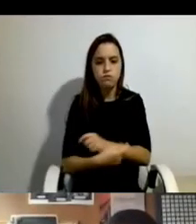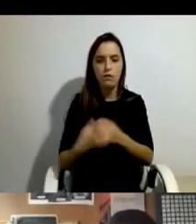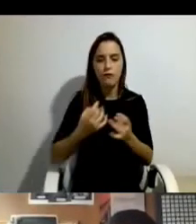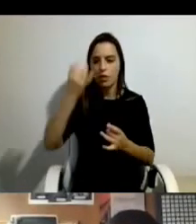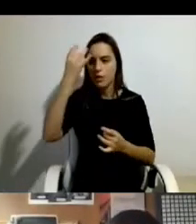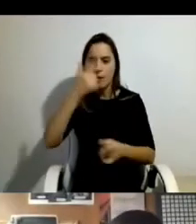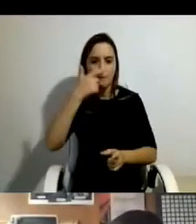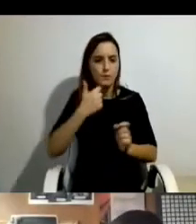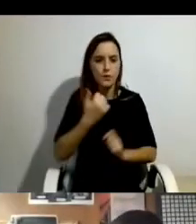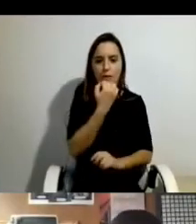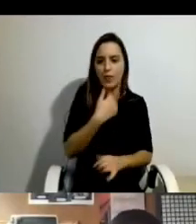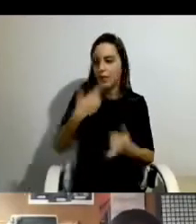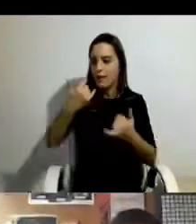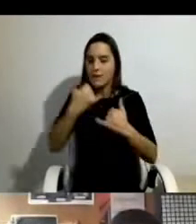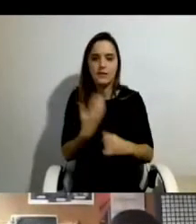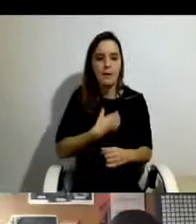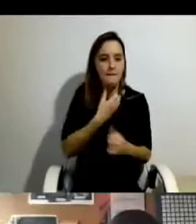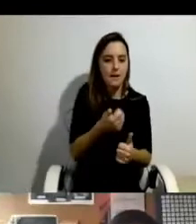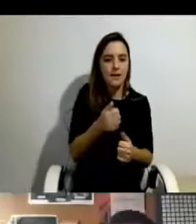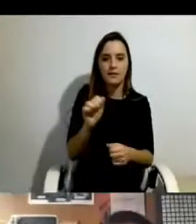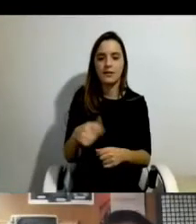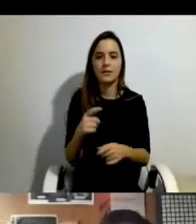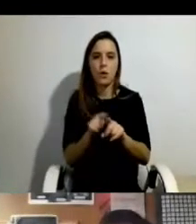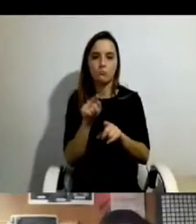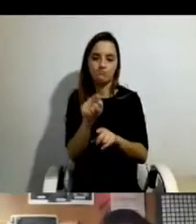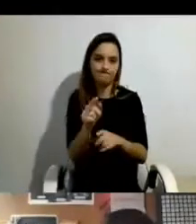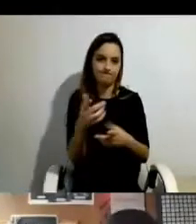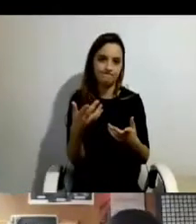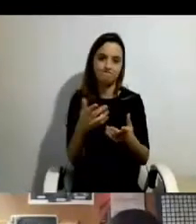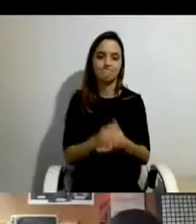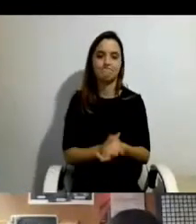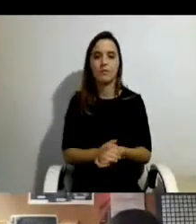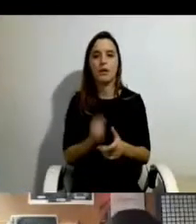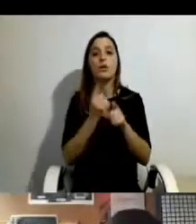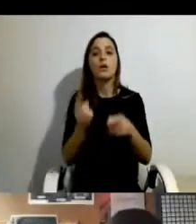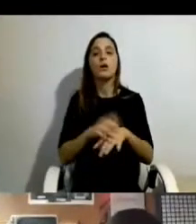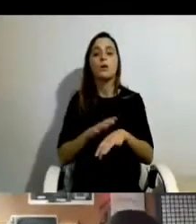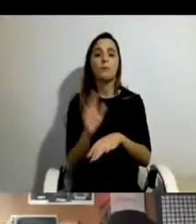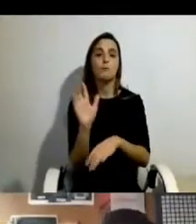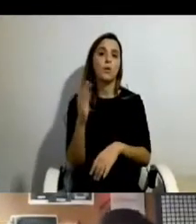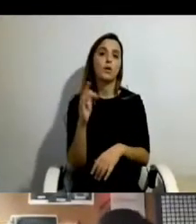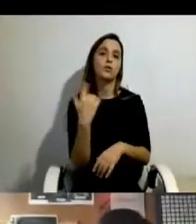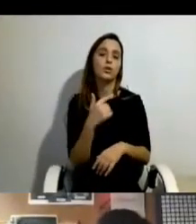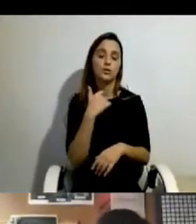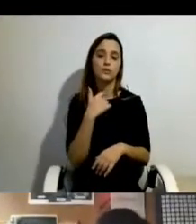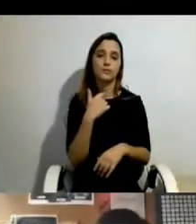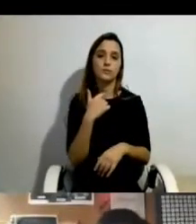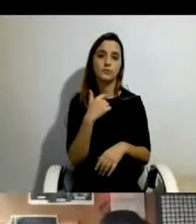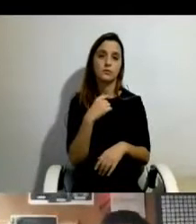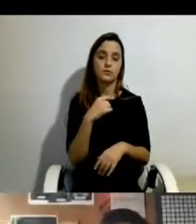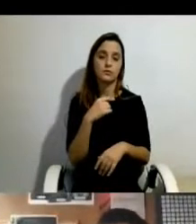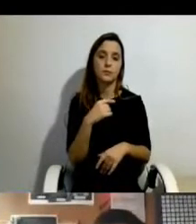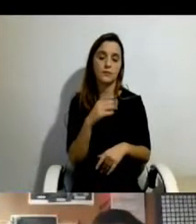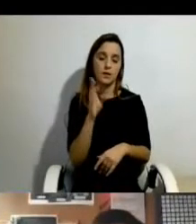satisfeitas, realizadas, como aqui temos. E porquê? Bom, basicamente, quando nós vemos porquê,